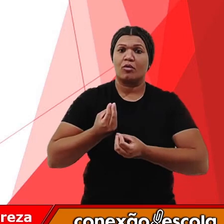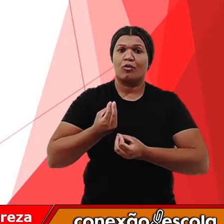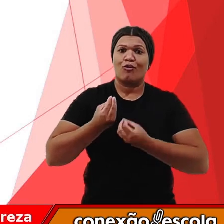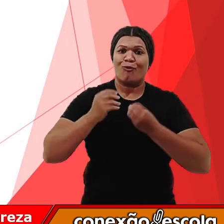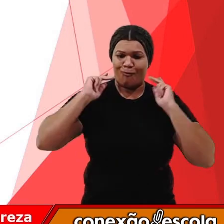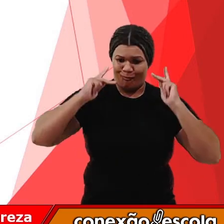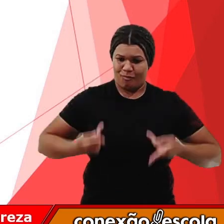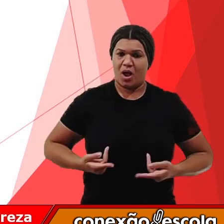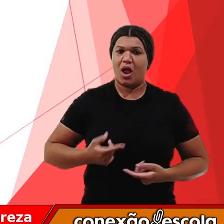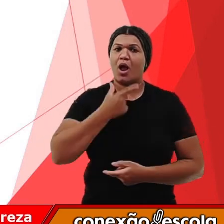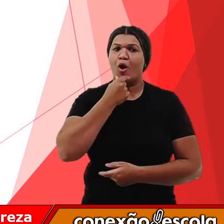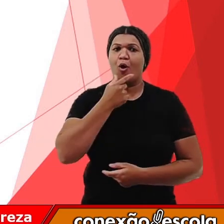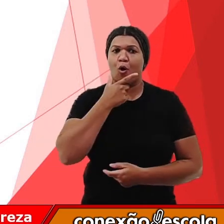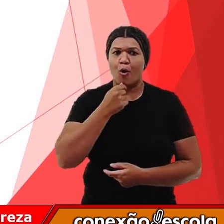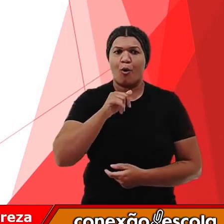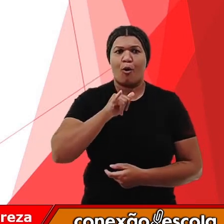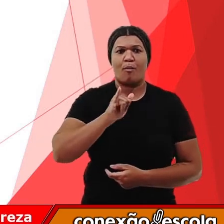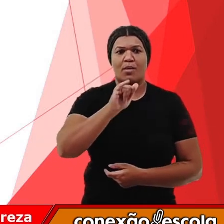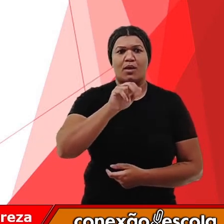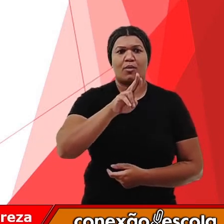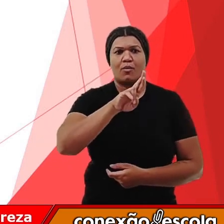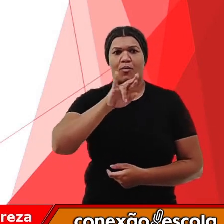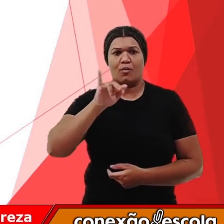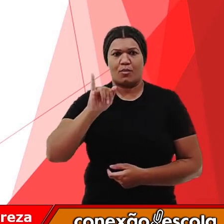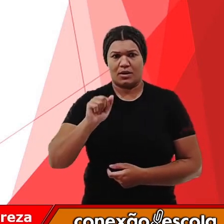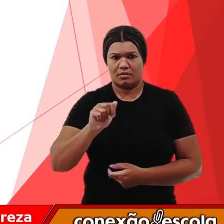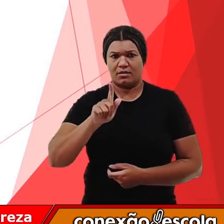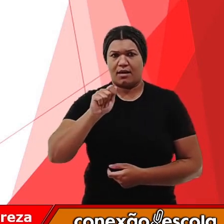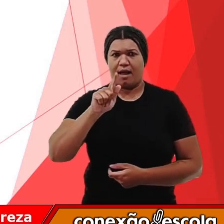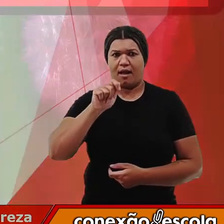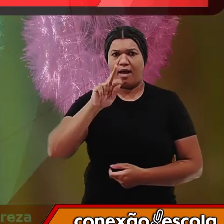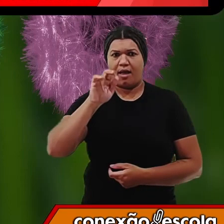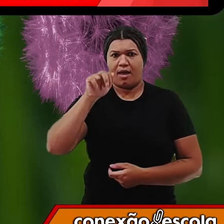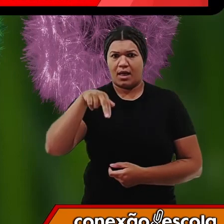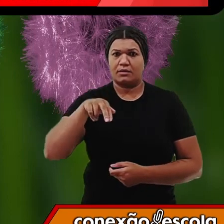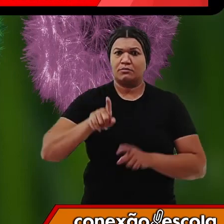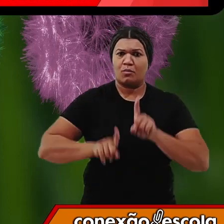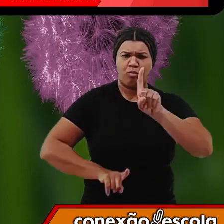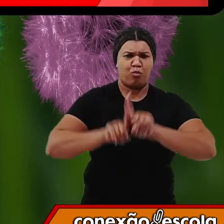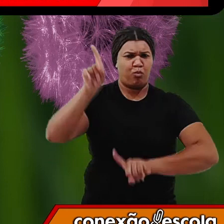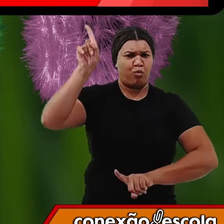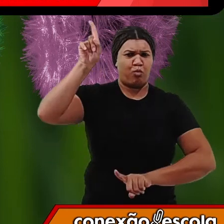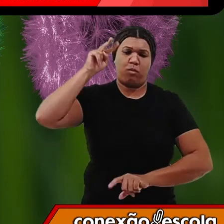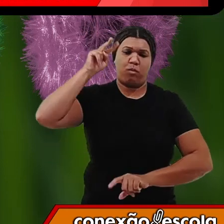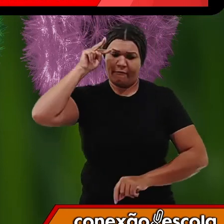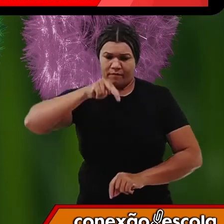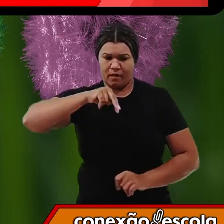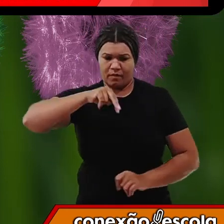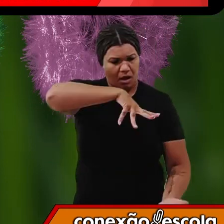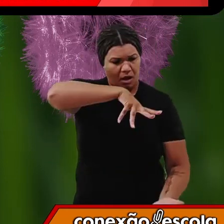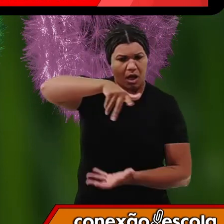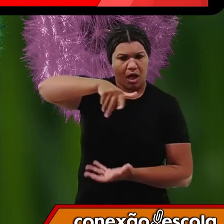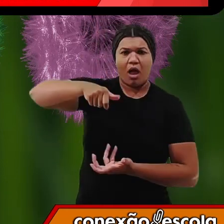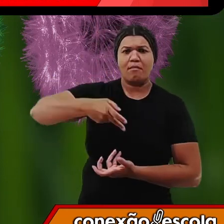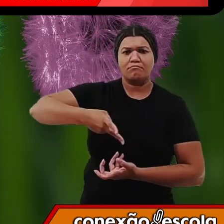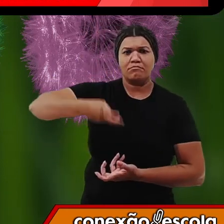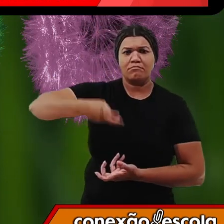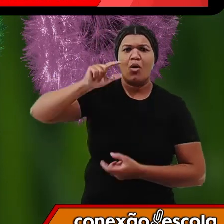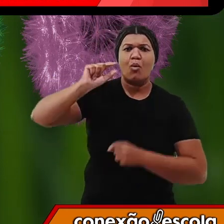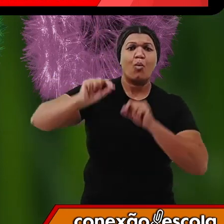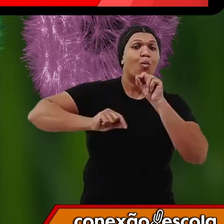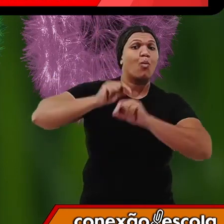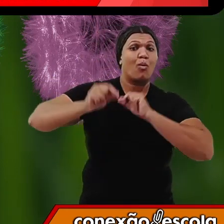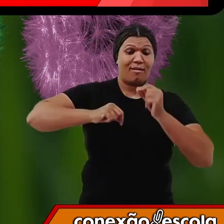o cosmonauta Yuri Gagarin teve a possibilidade de ver o planeta Terra de fora e perceber que grande parte do planeta